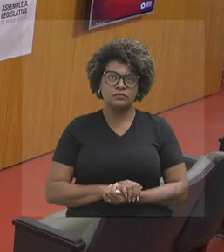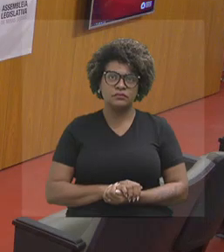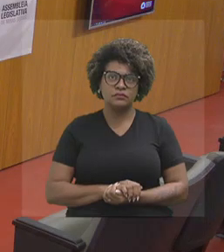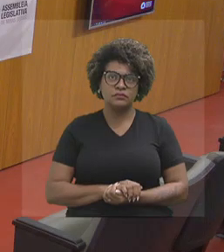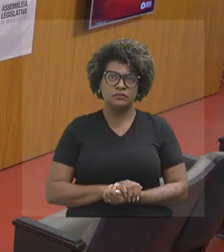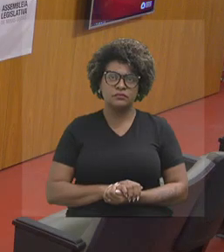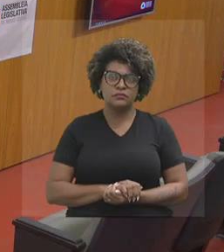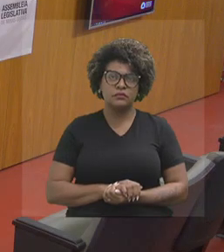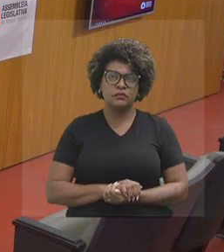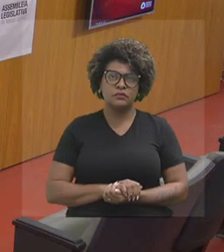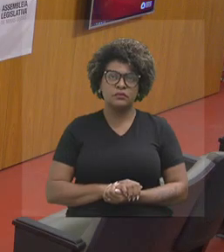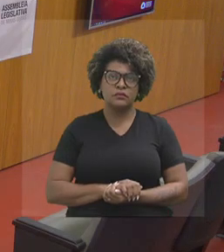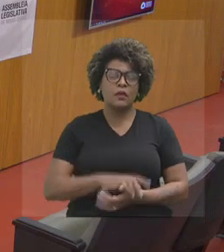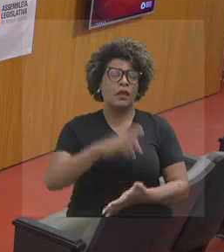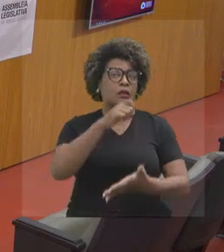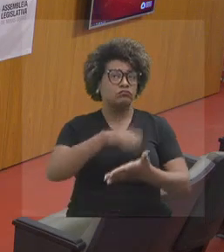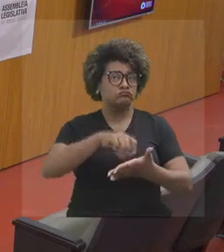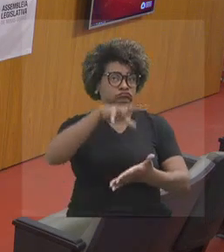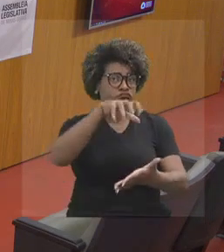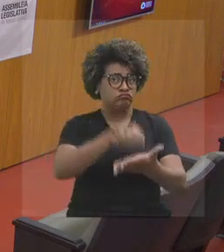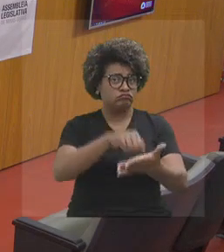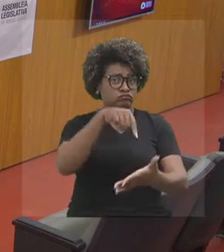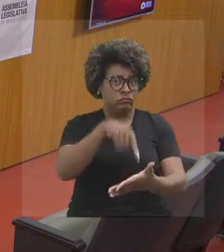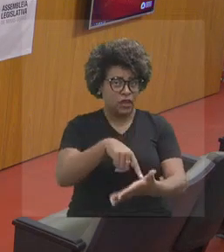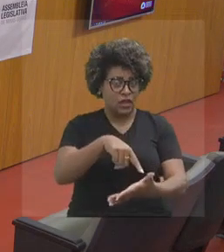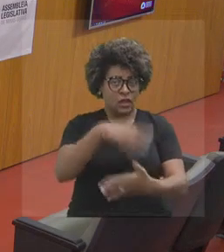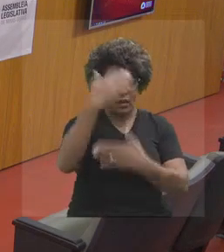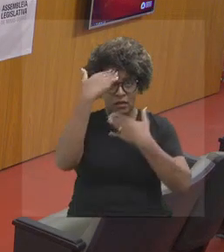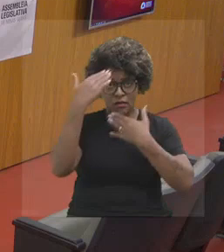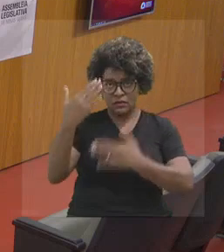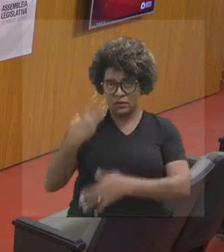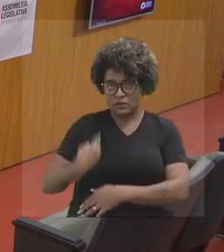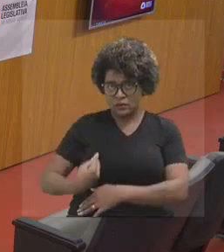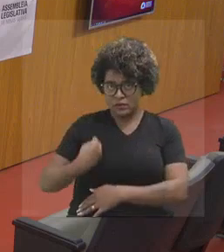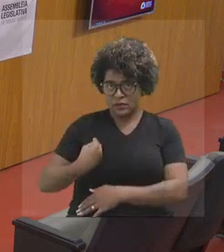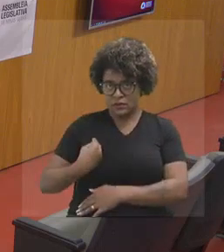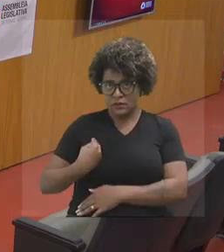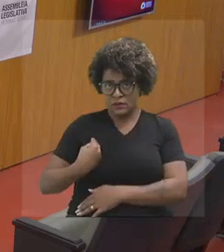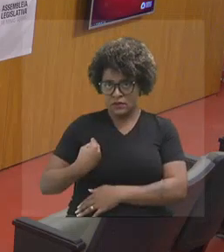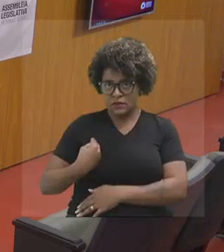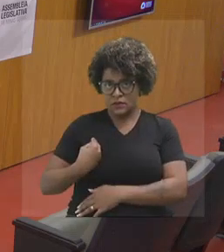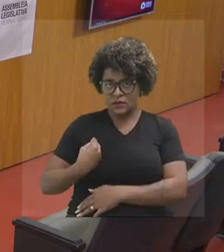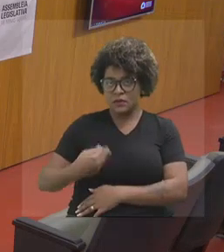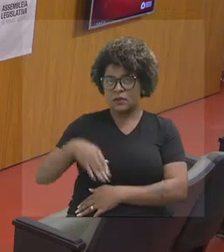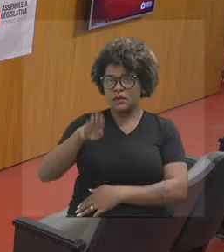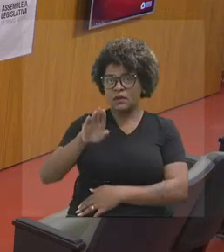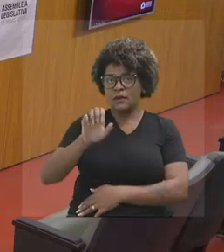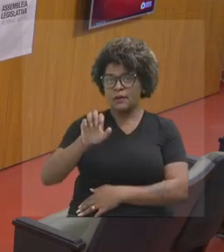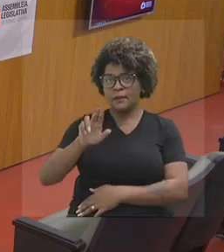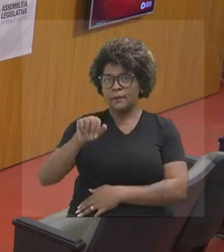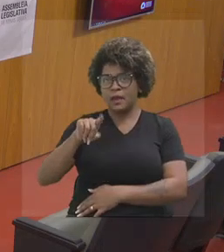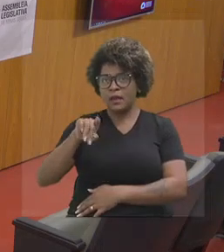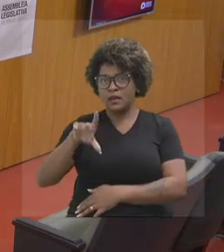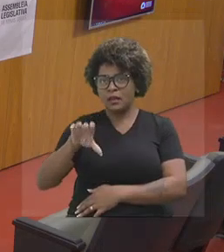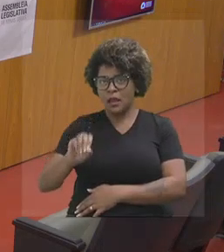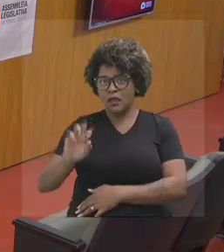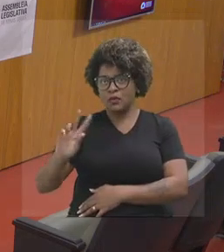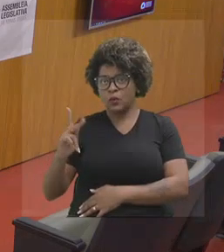Registramos e agradecemos também a presença de Bernardo Henrique Miranda,